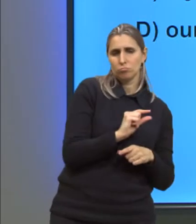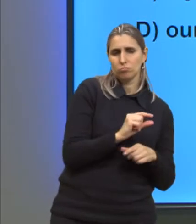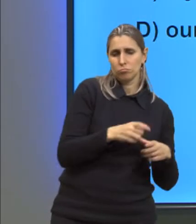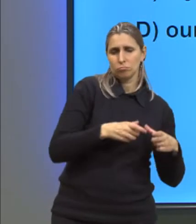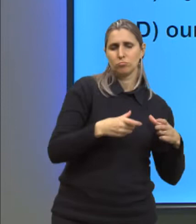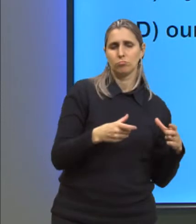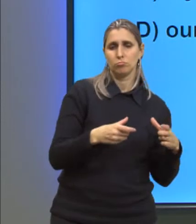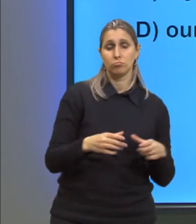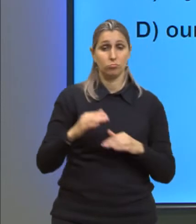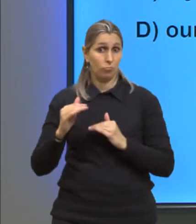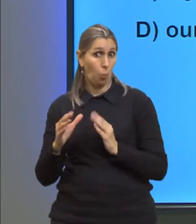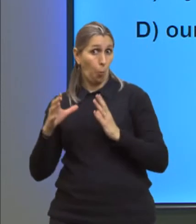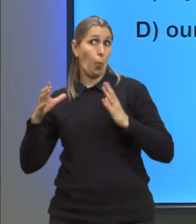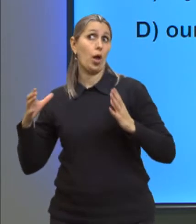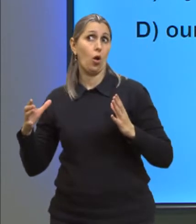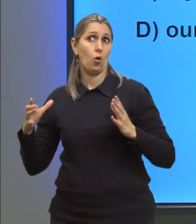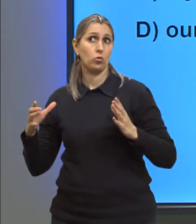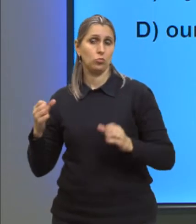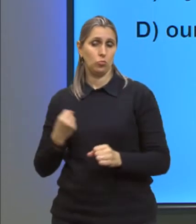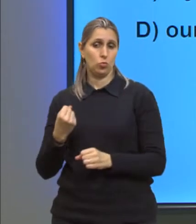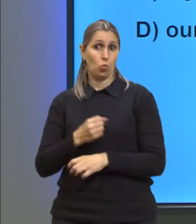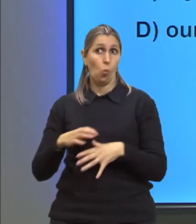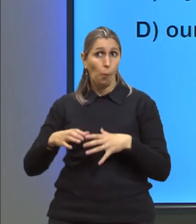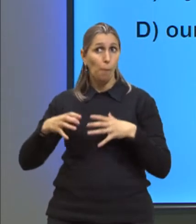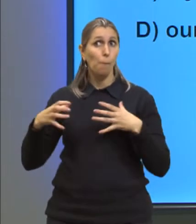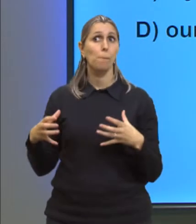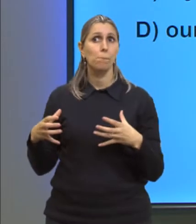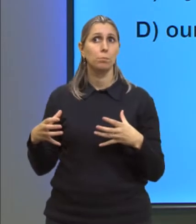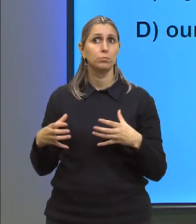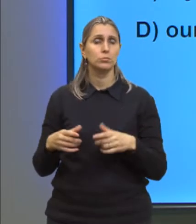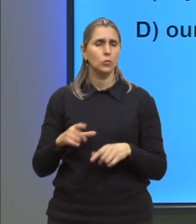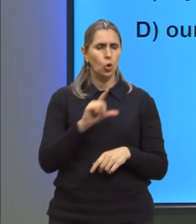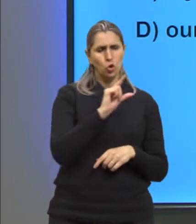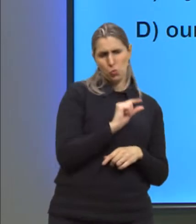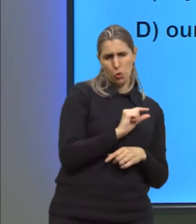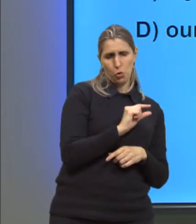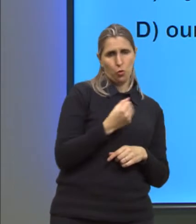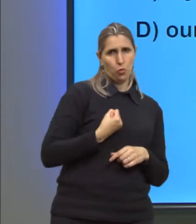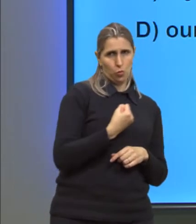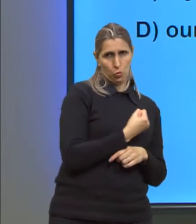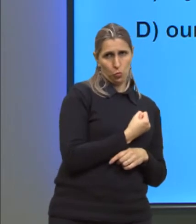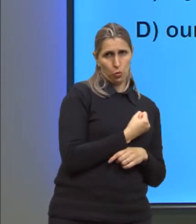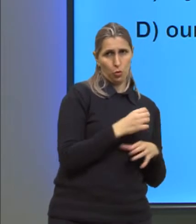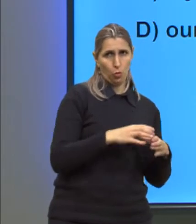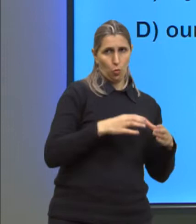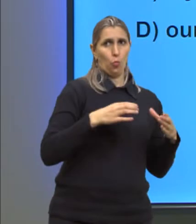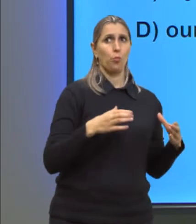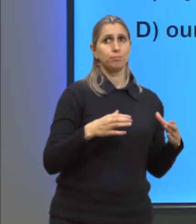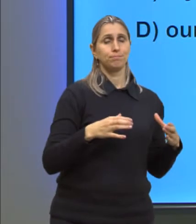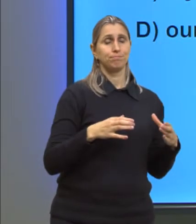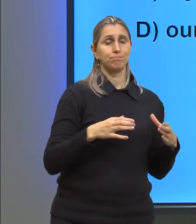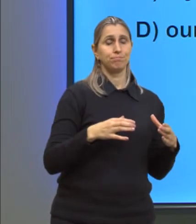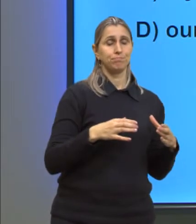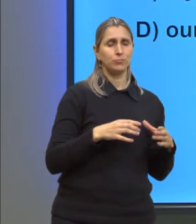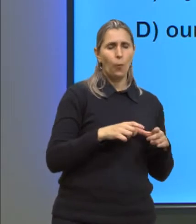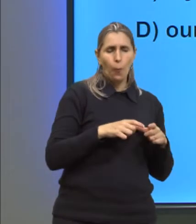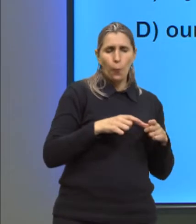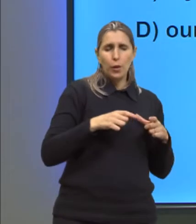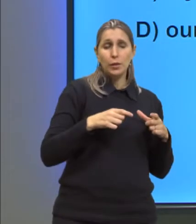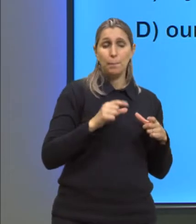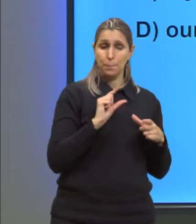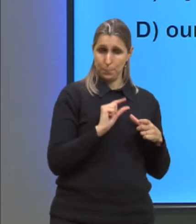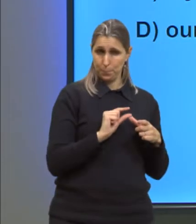dilatação e o maior coeficiente de dilatação. Por quê? O de menor coeficiente de dilatação vai, o de menor vai aumentar